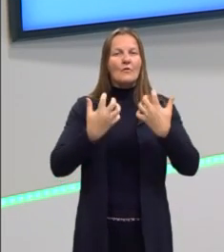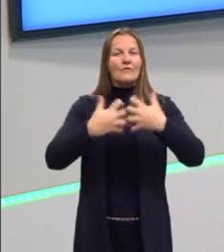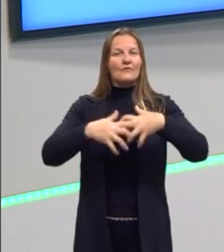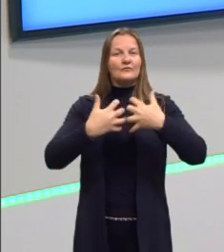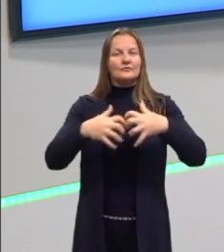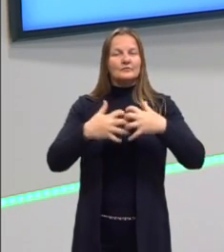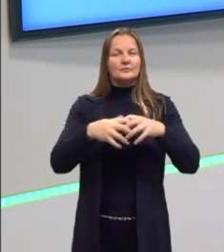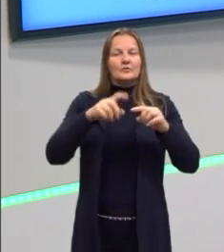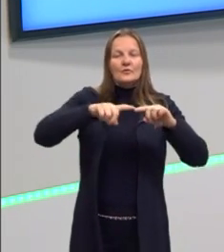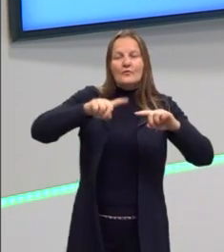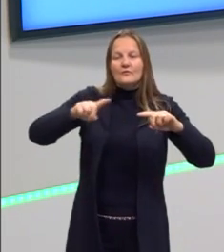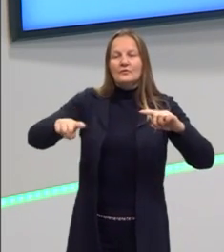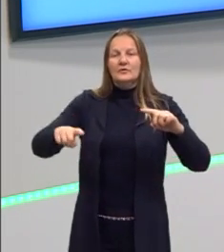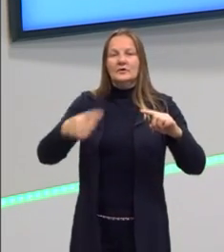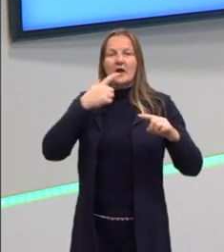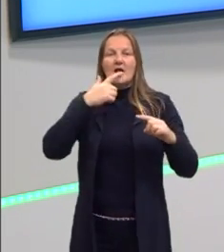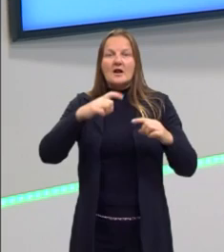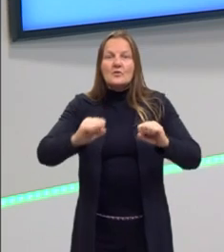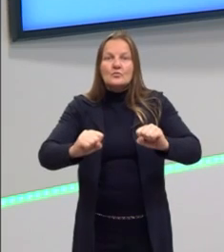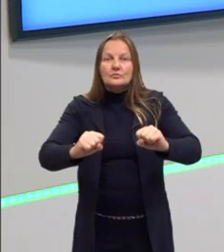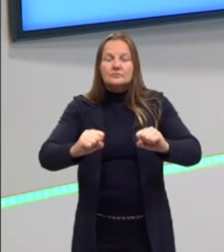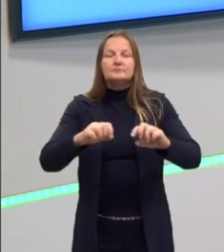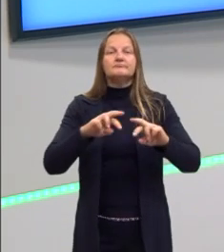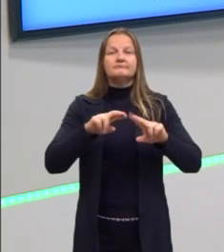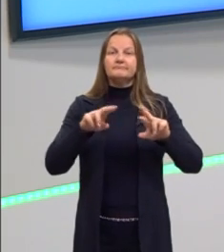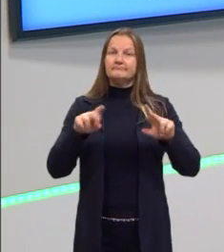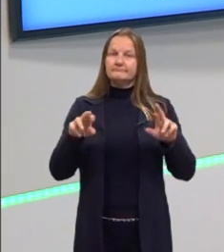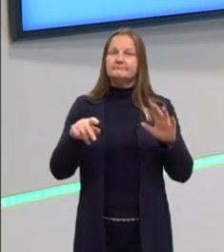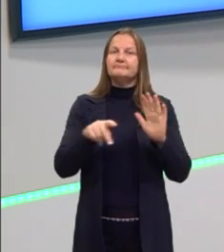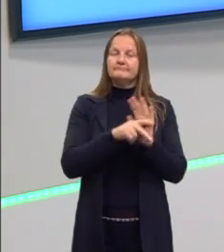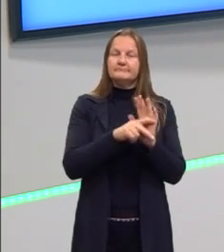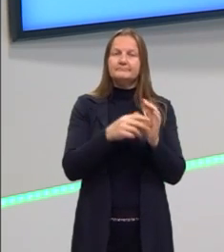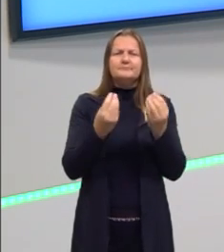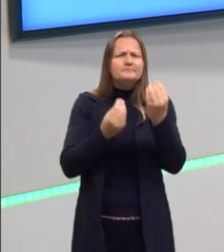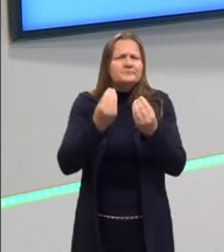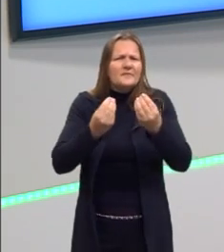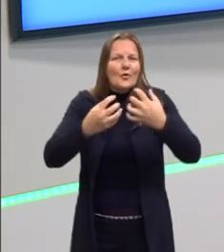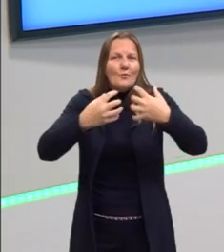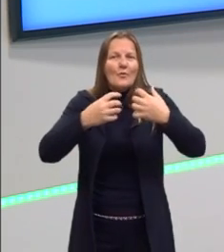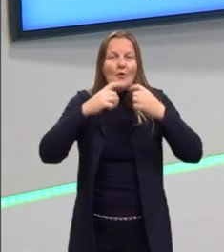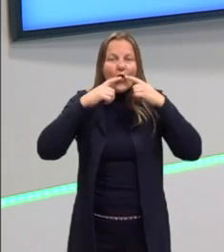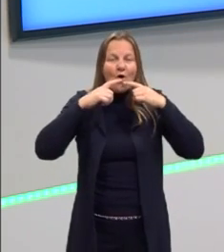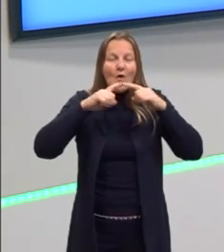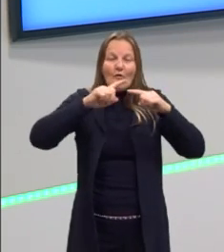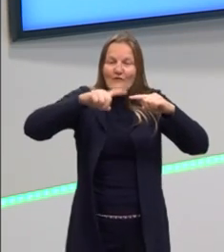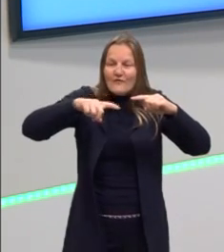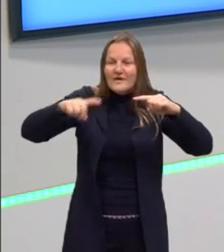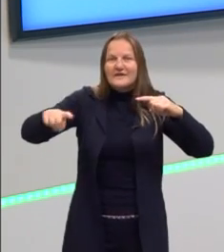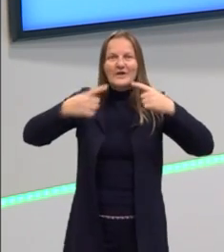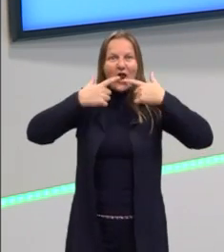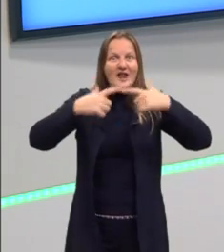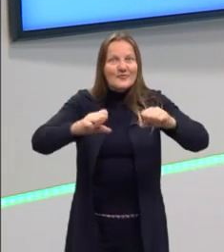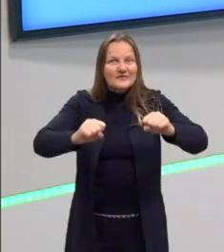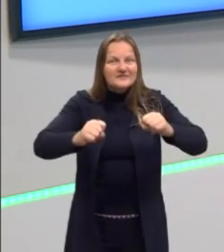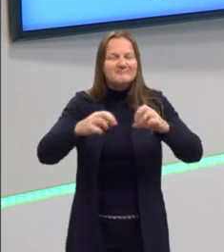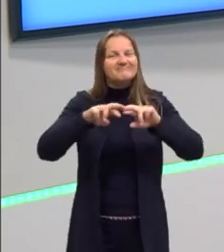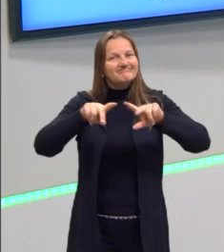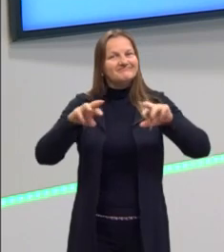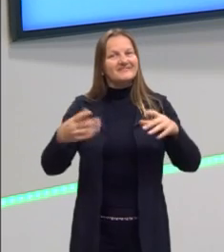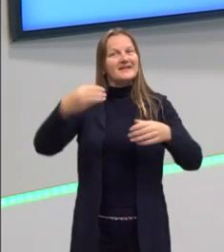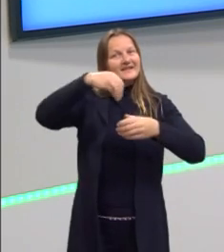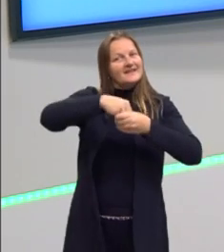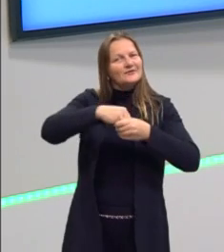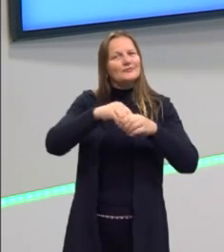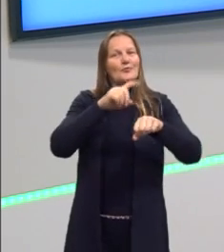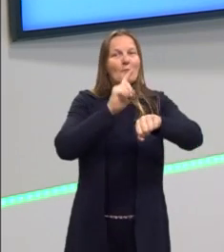tem variações linguísticas. E essas variações linguísticas vão se dar dentro